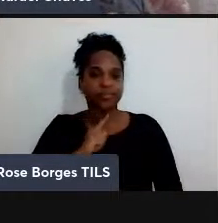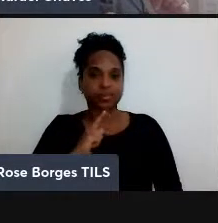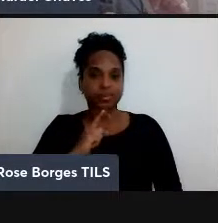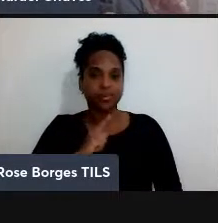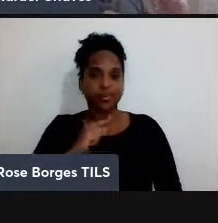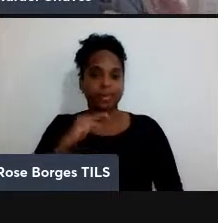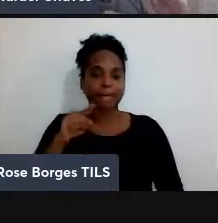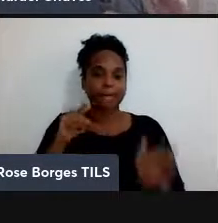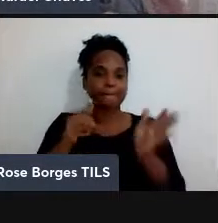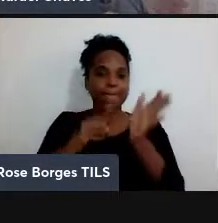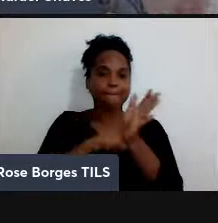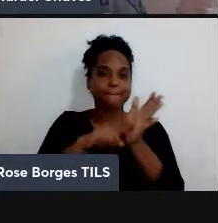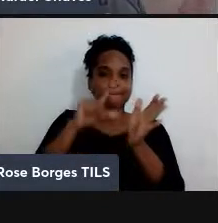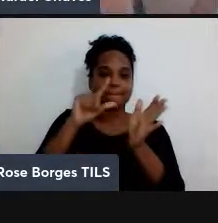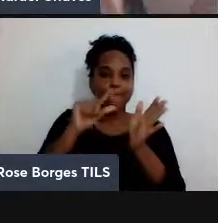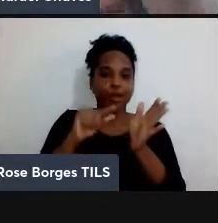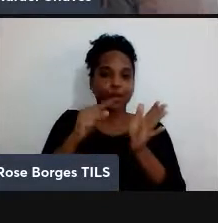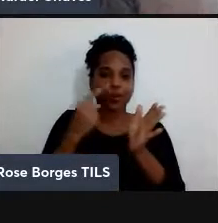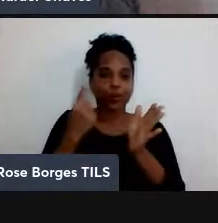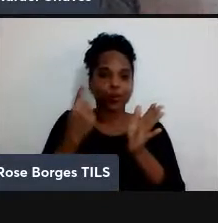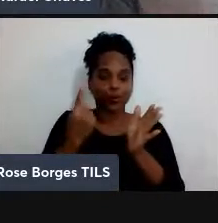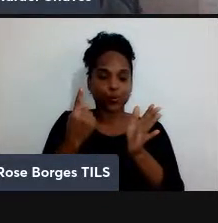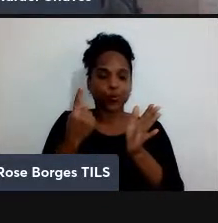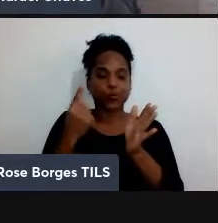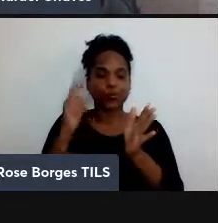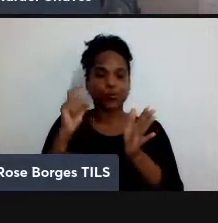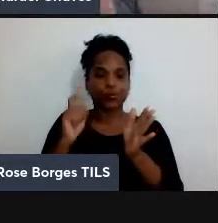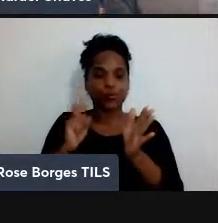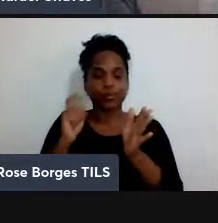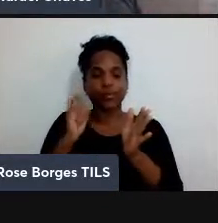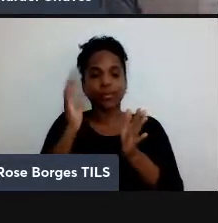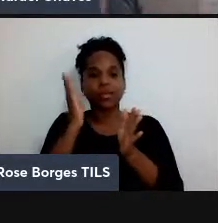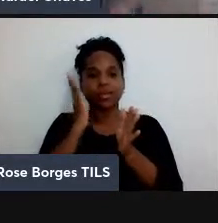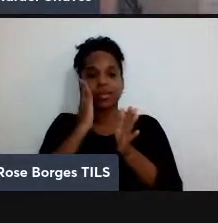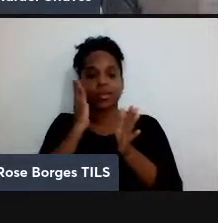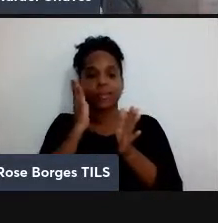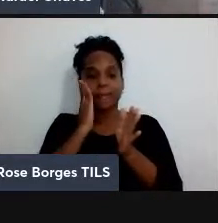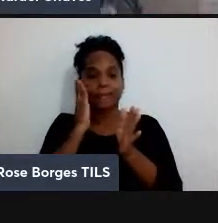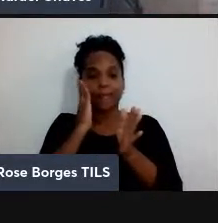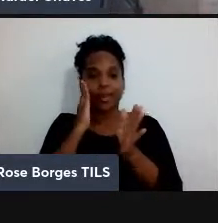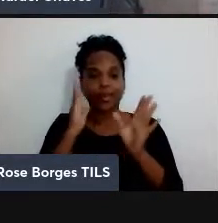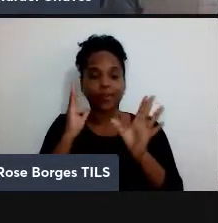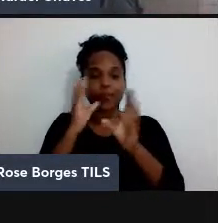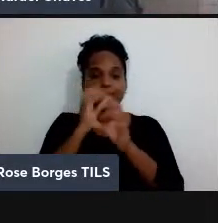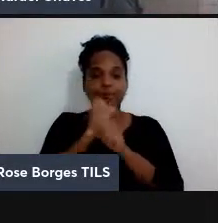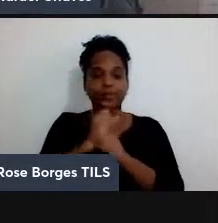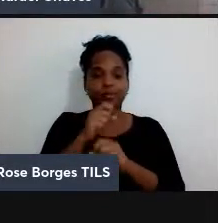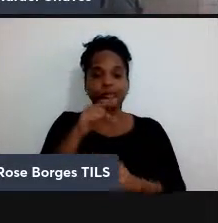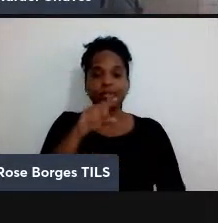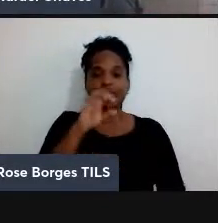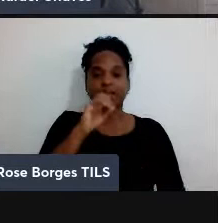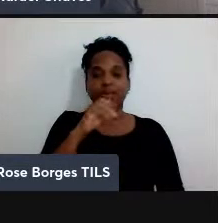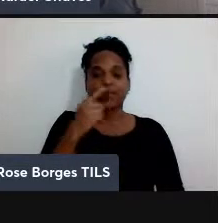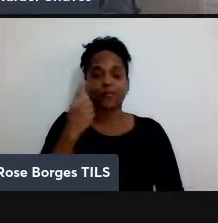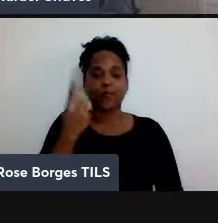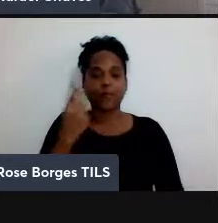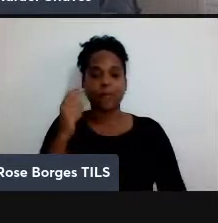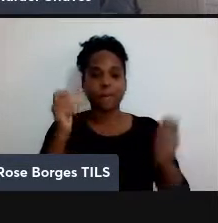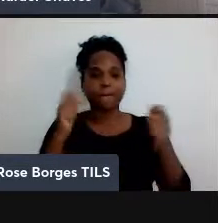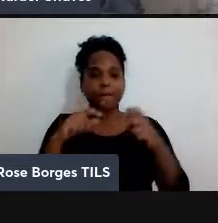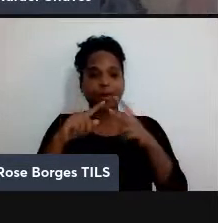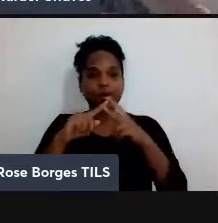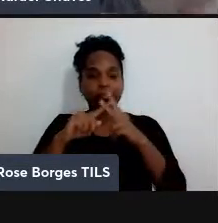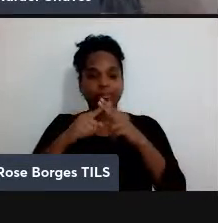menos de uma sigma x. Ou seja, sabendo que o resultado da medição da Alice foi zero e um, ele pode corrigir essa